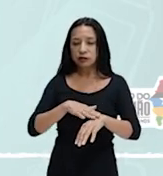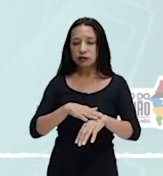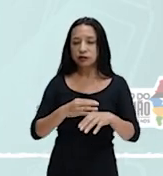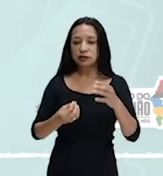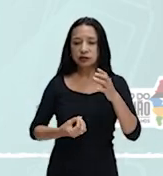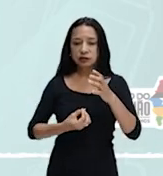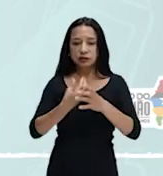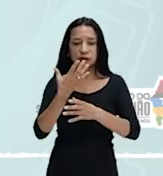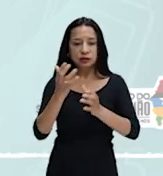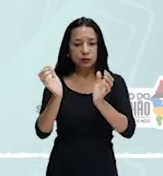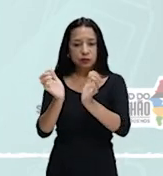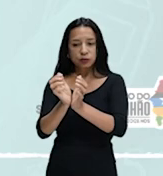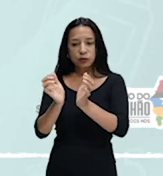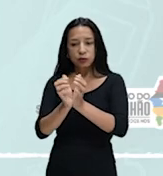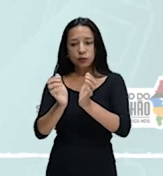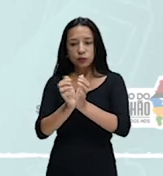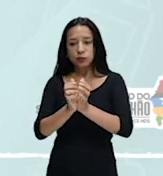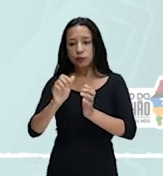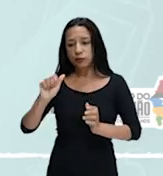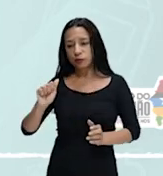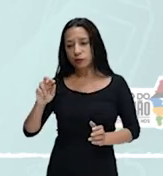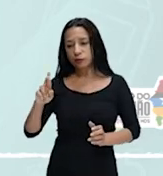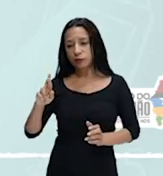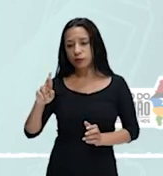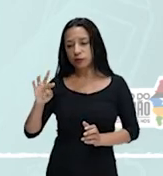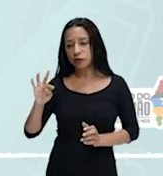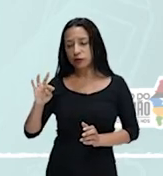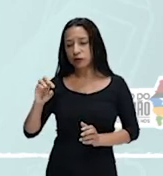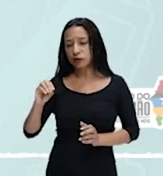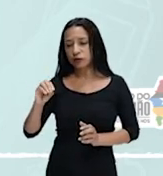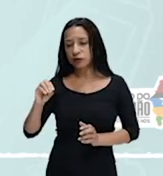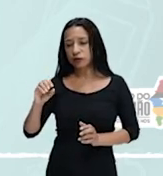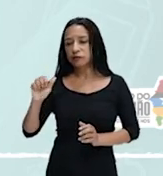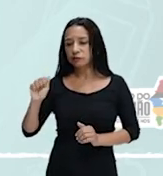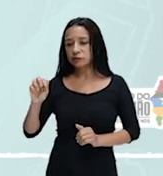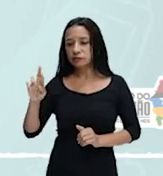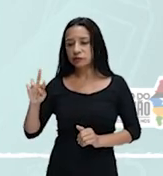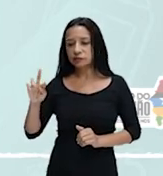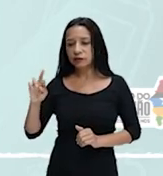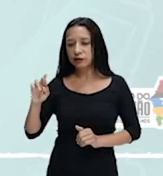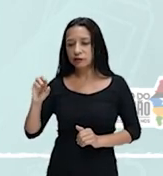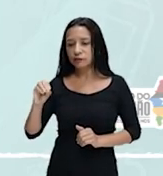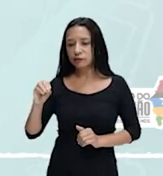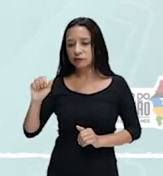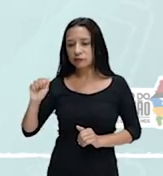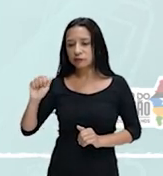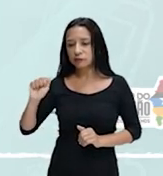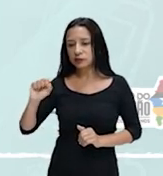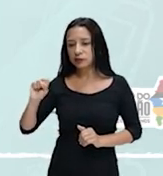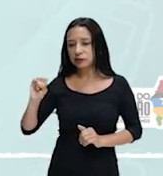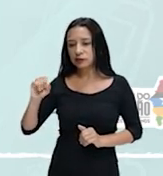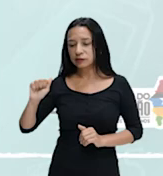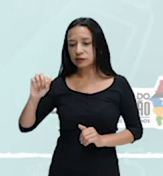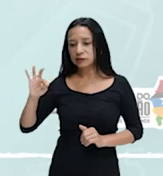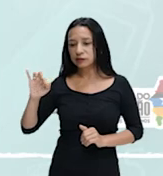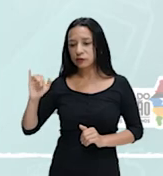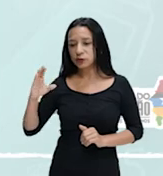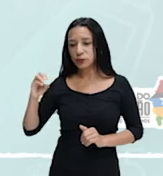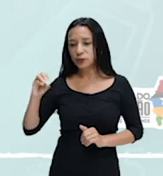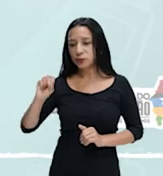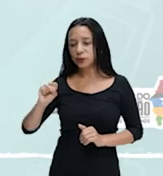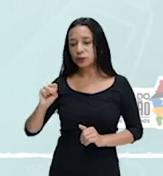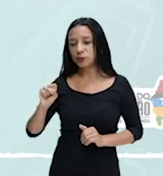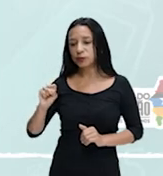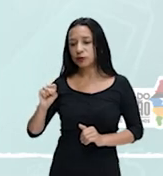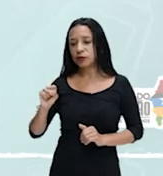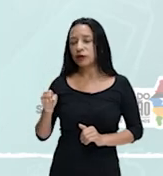na década de 1970. Inclusive, vão surgir vários grupos de pesquisas como o Instituto de Pesquisa